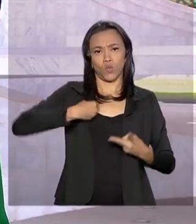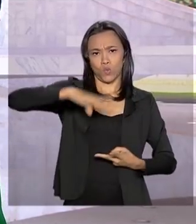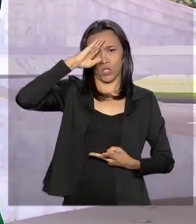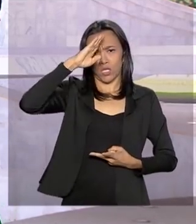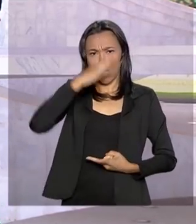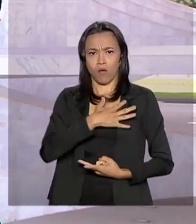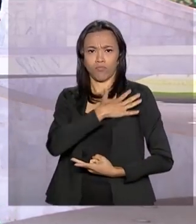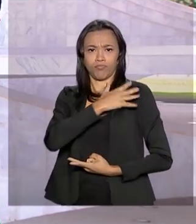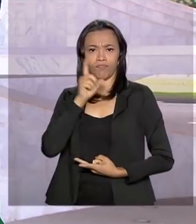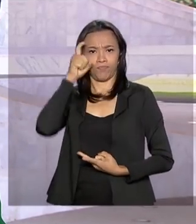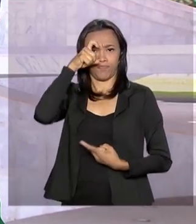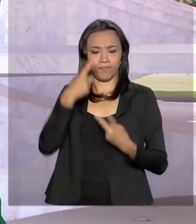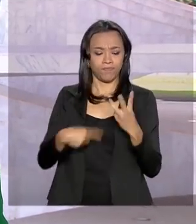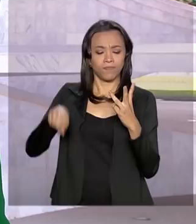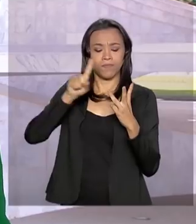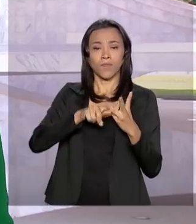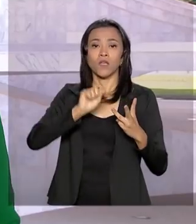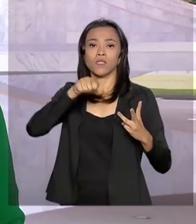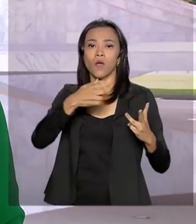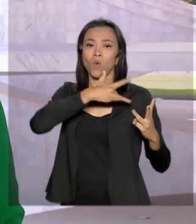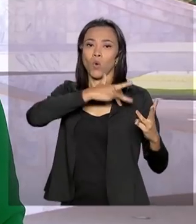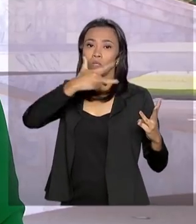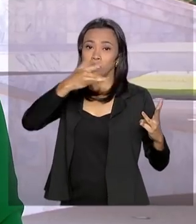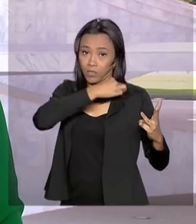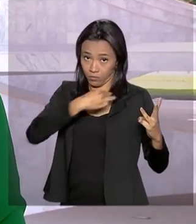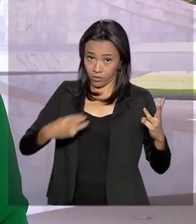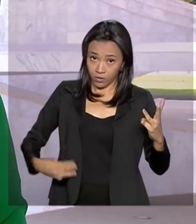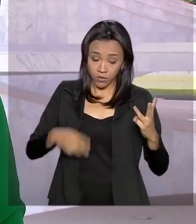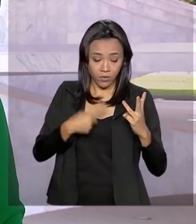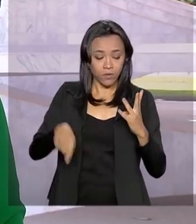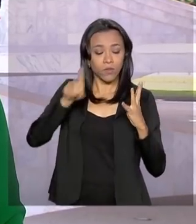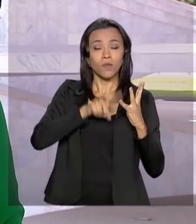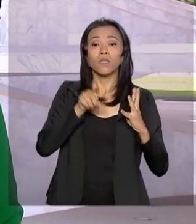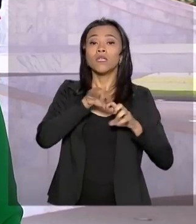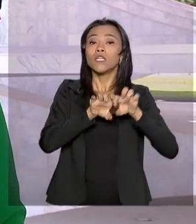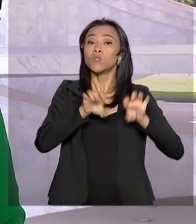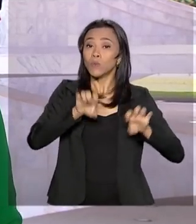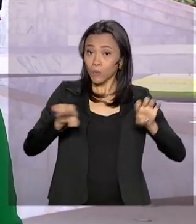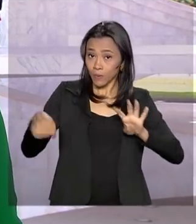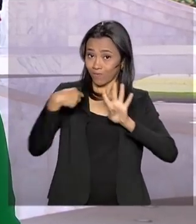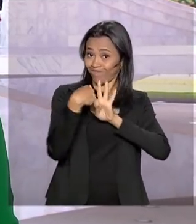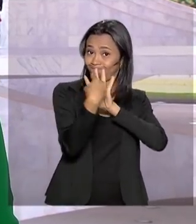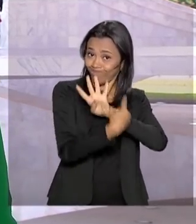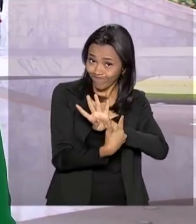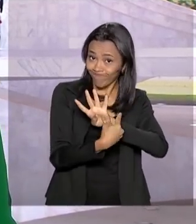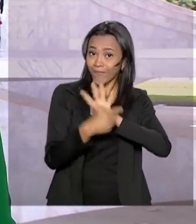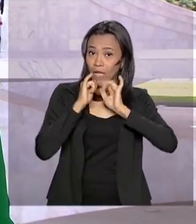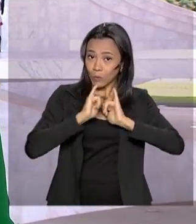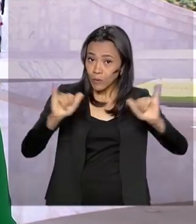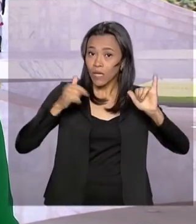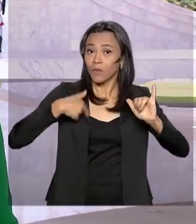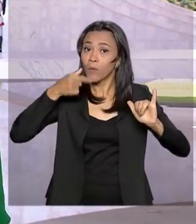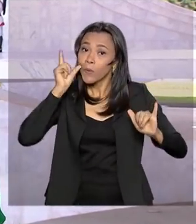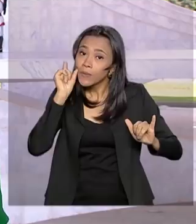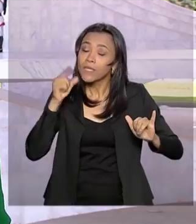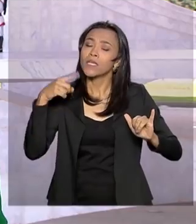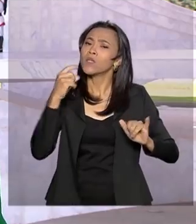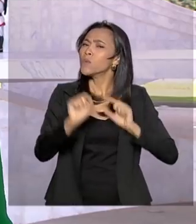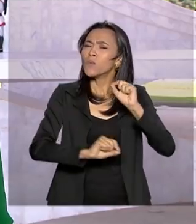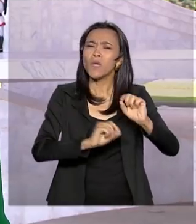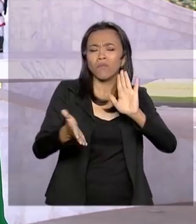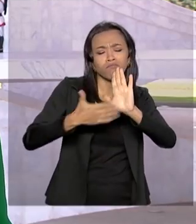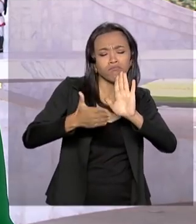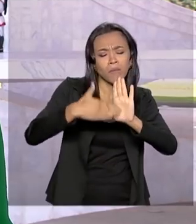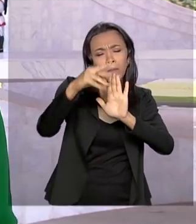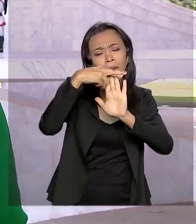Heleno, da Casa Civil Onyx Lorenzoni e da Infraestrutura Tarcísio Gomes. E a gente destaca uma dessas medidas que é a liberação